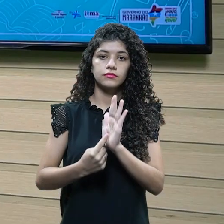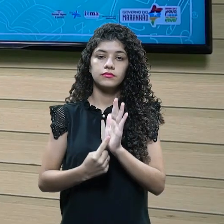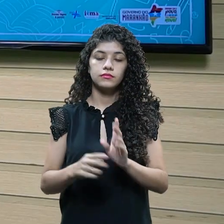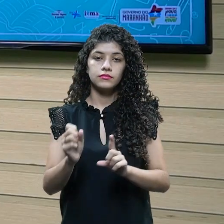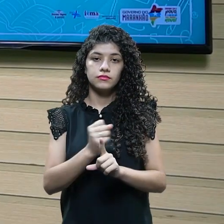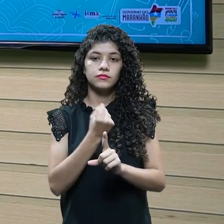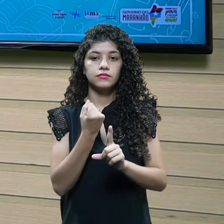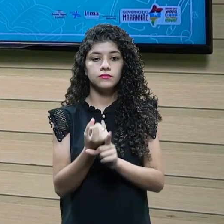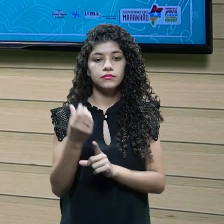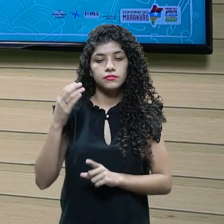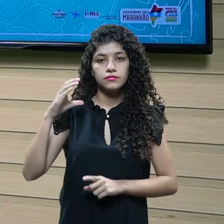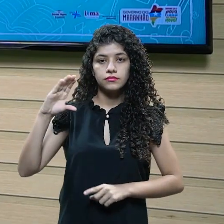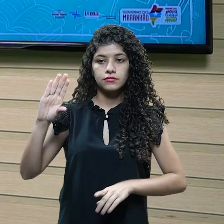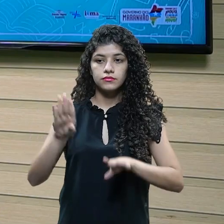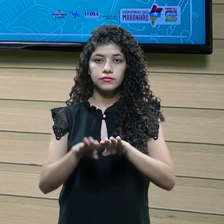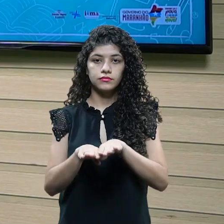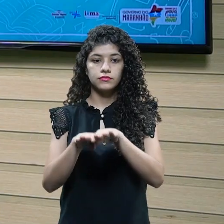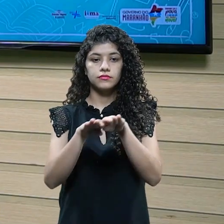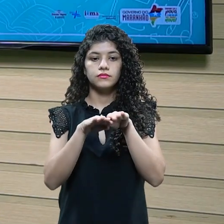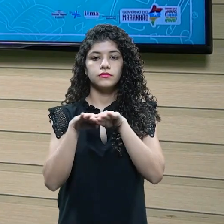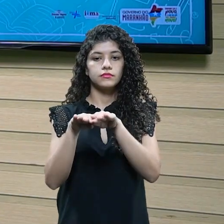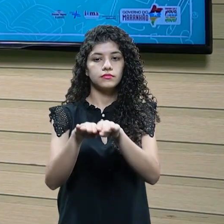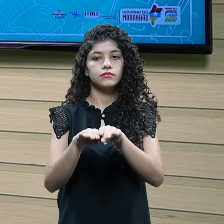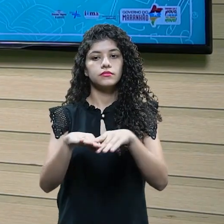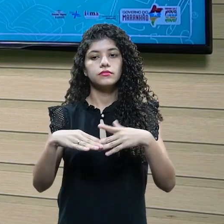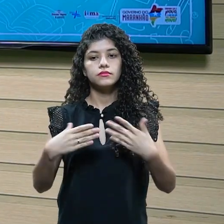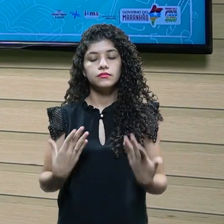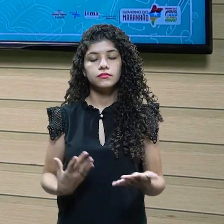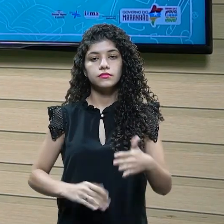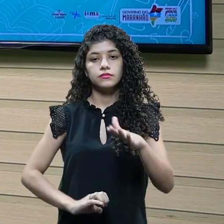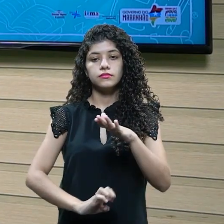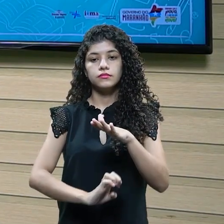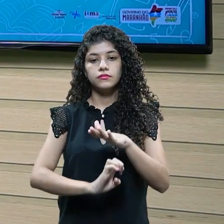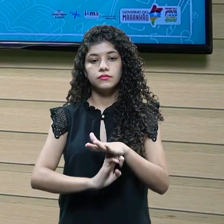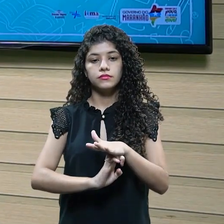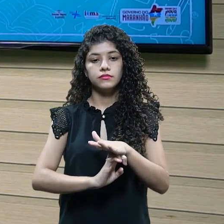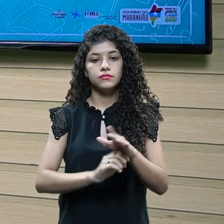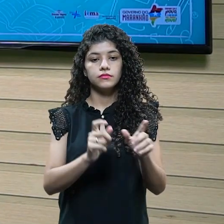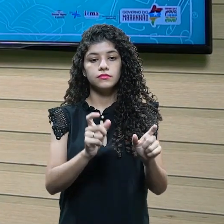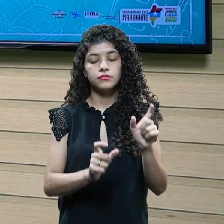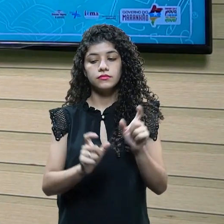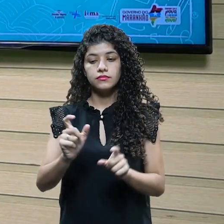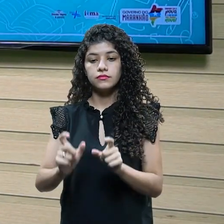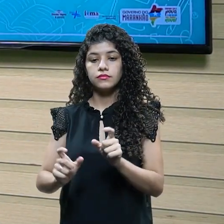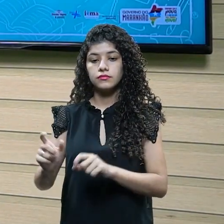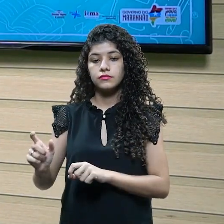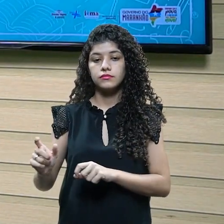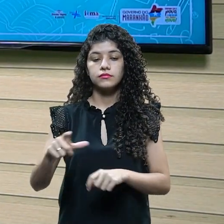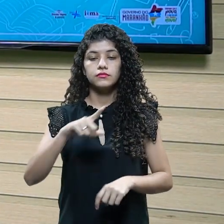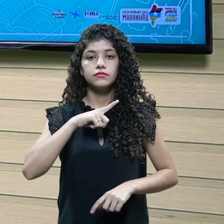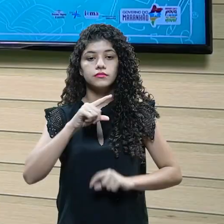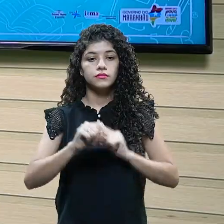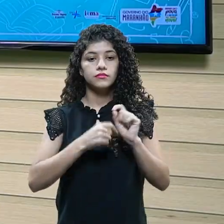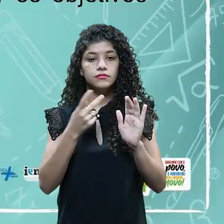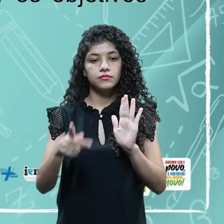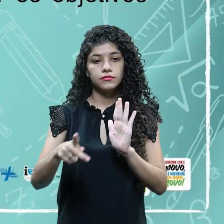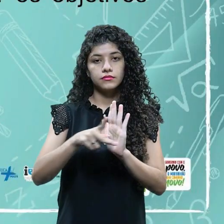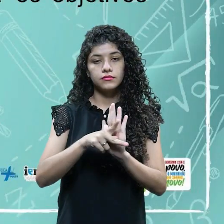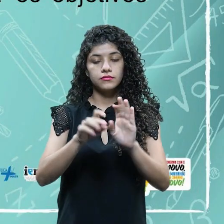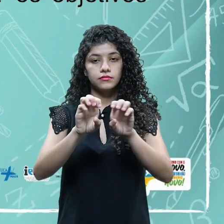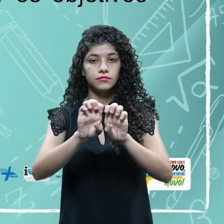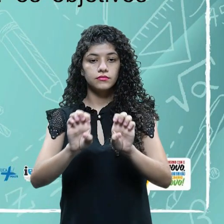Já o cerimonial empresarial, cada organização de negócios tem a sua própria estruturação.